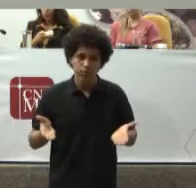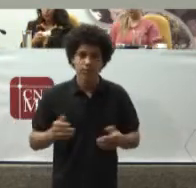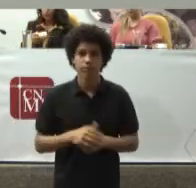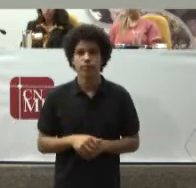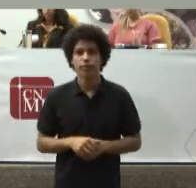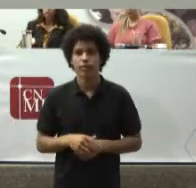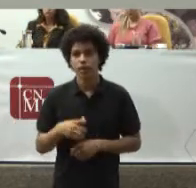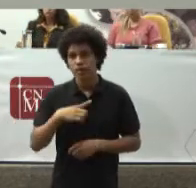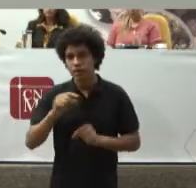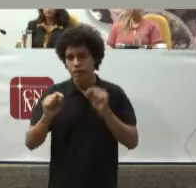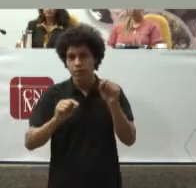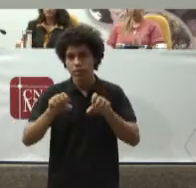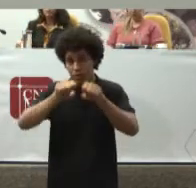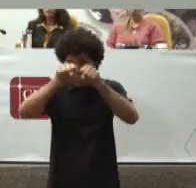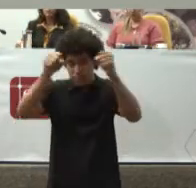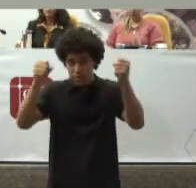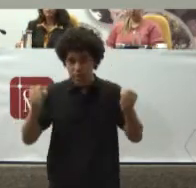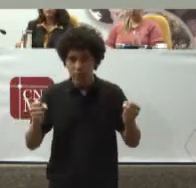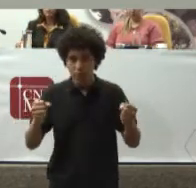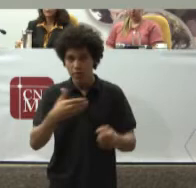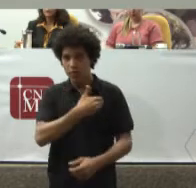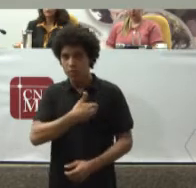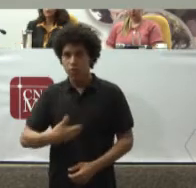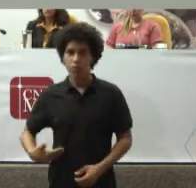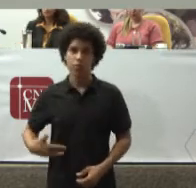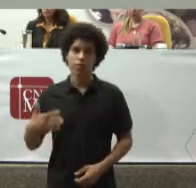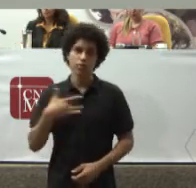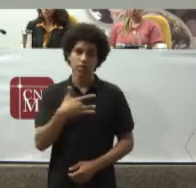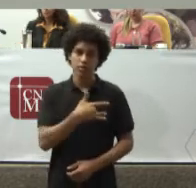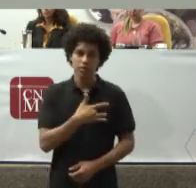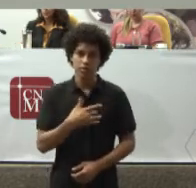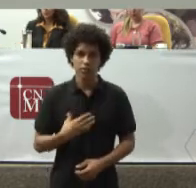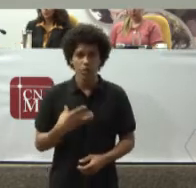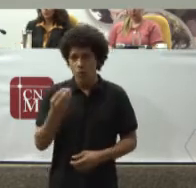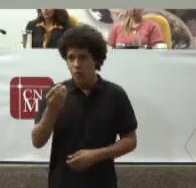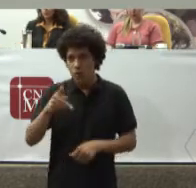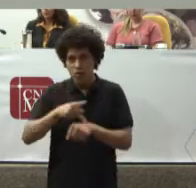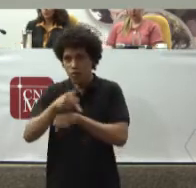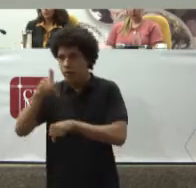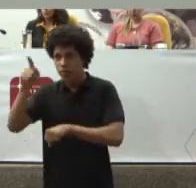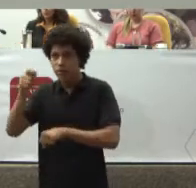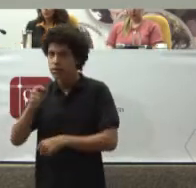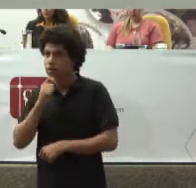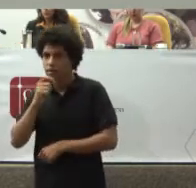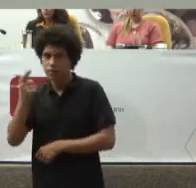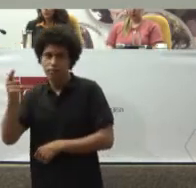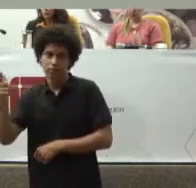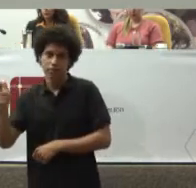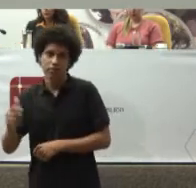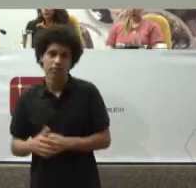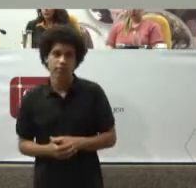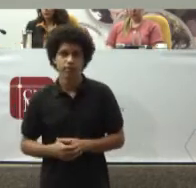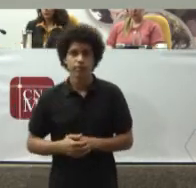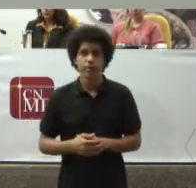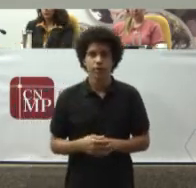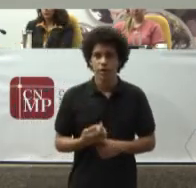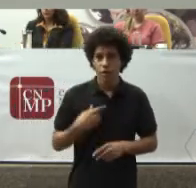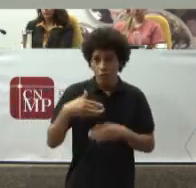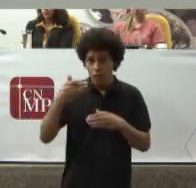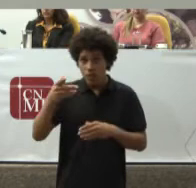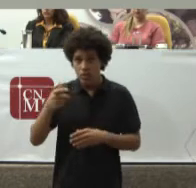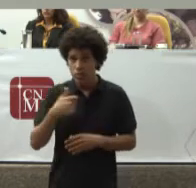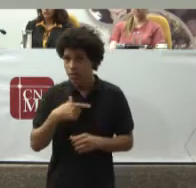termos Um sistema Público De saúde Muitos países Ainda quando Não asseguram Que saúde É o direito humano Fundamental